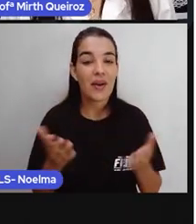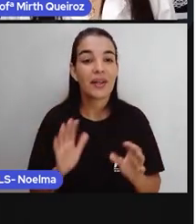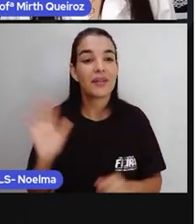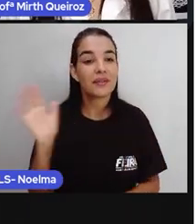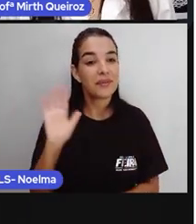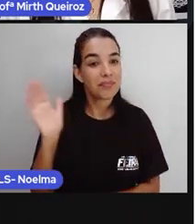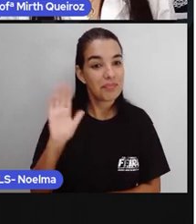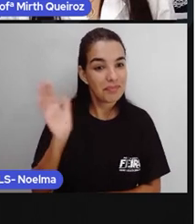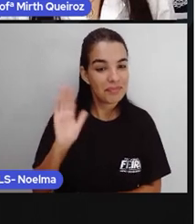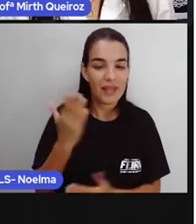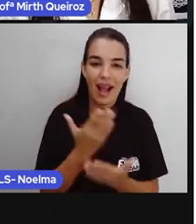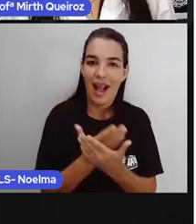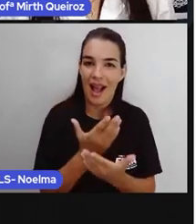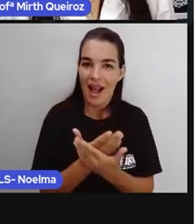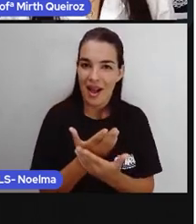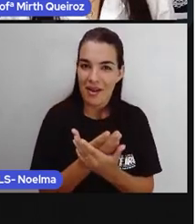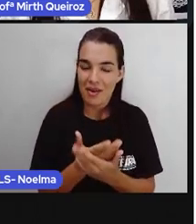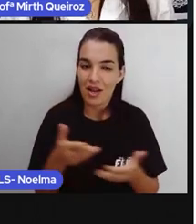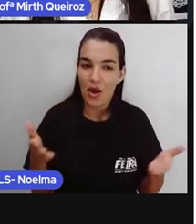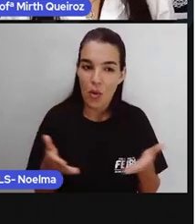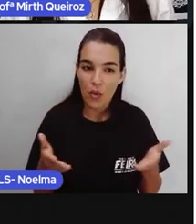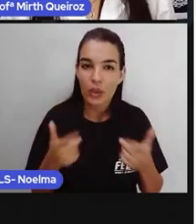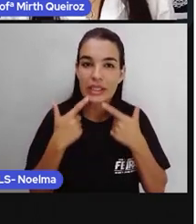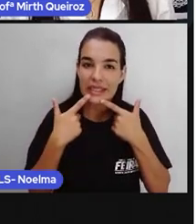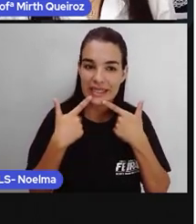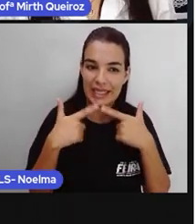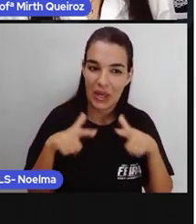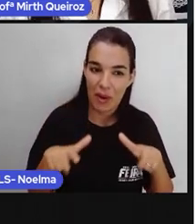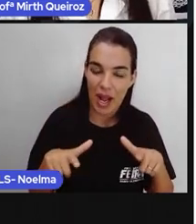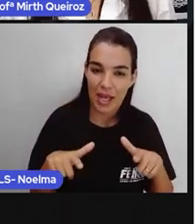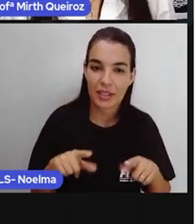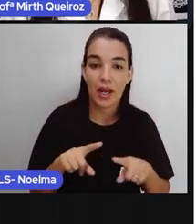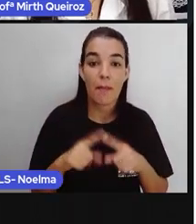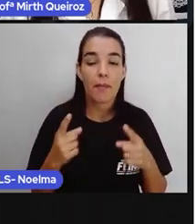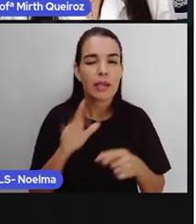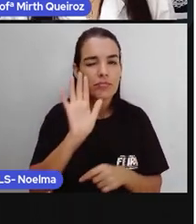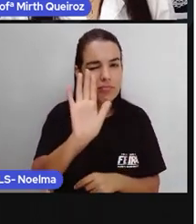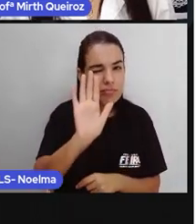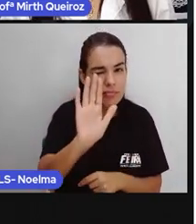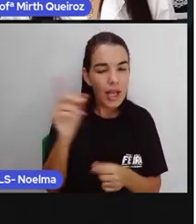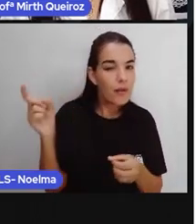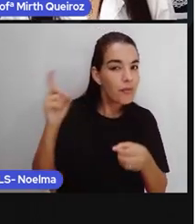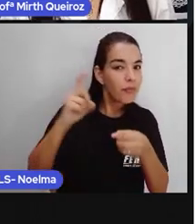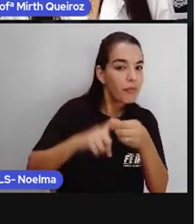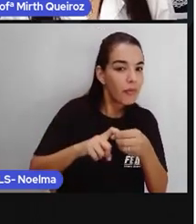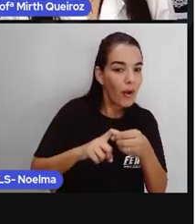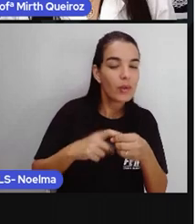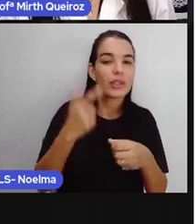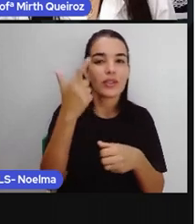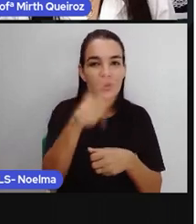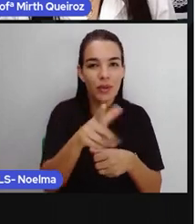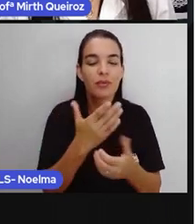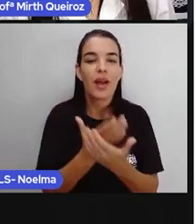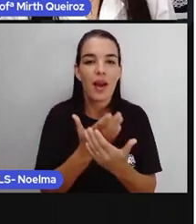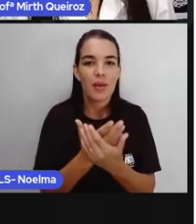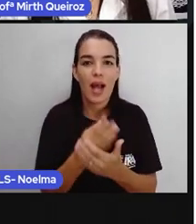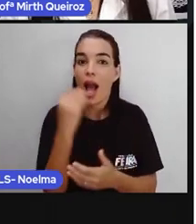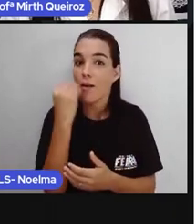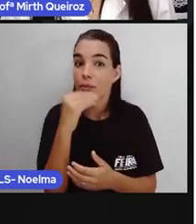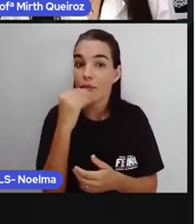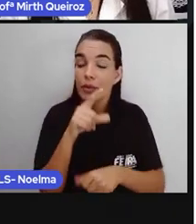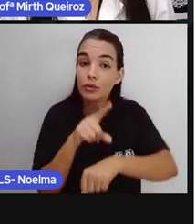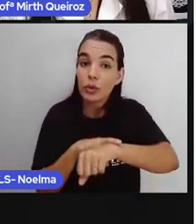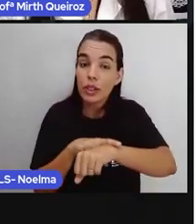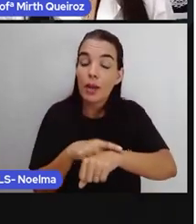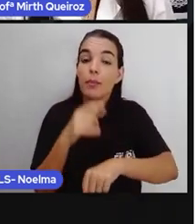aula Ela vai ficando por aqui A aula de linguagem Né Mas daqui a pouquinho A gente volta Com mais uma aula Aproveite esse